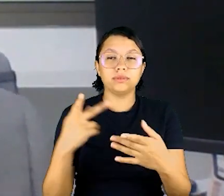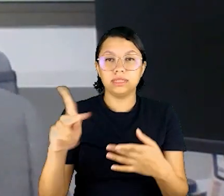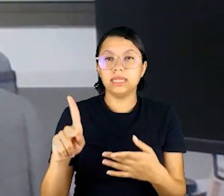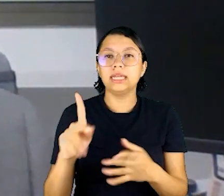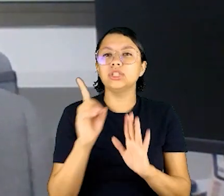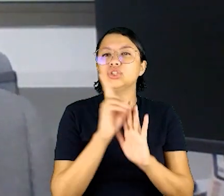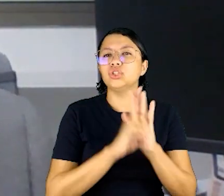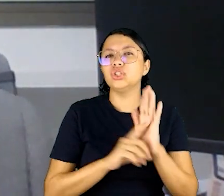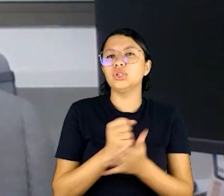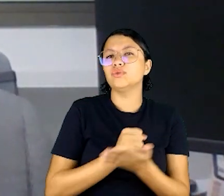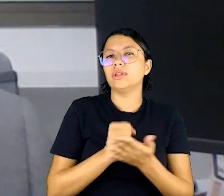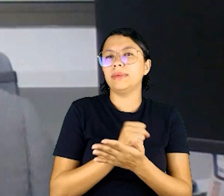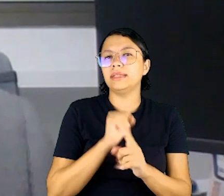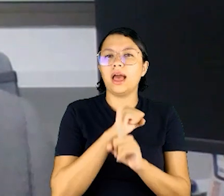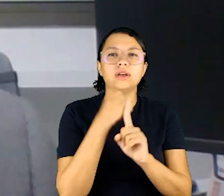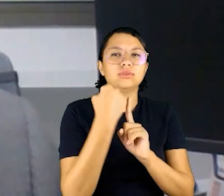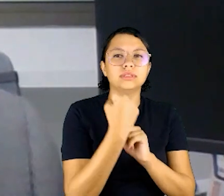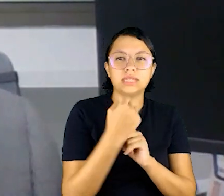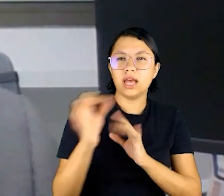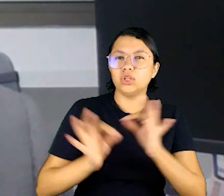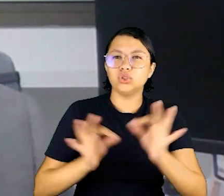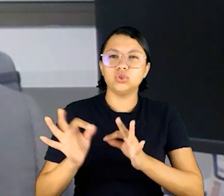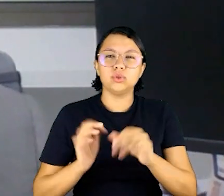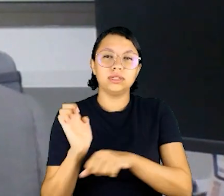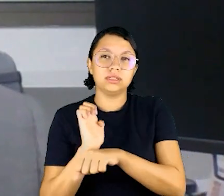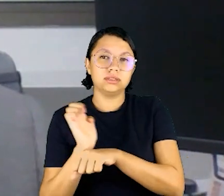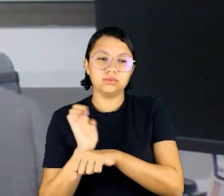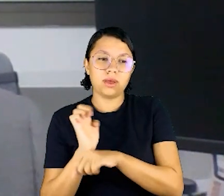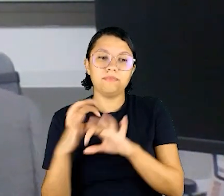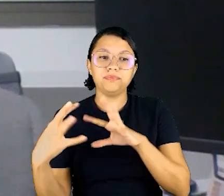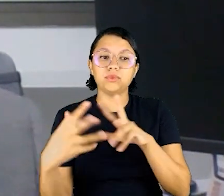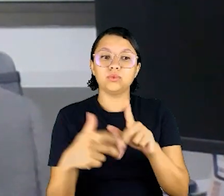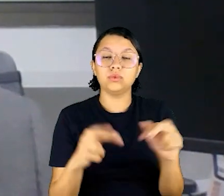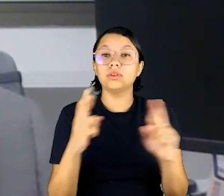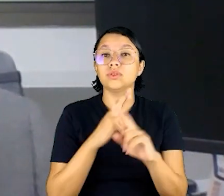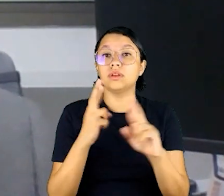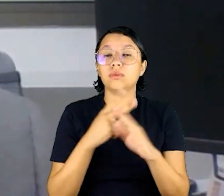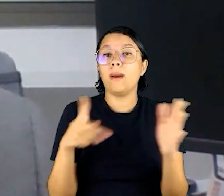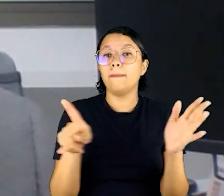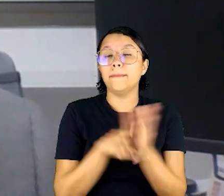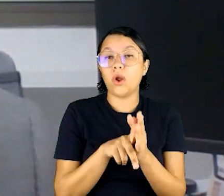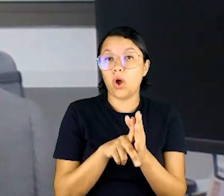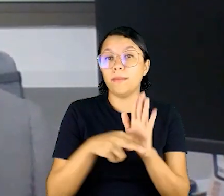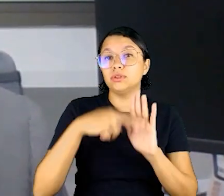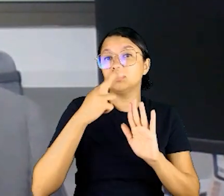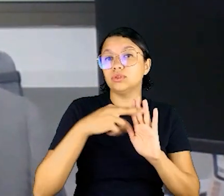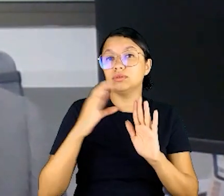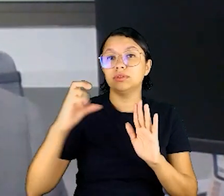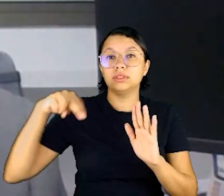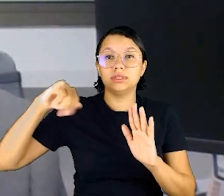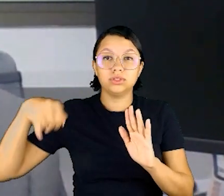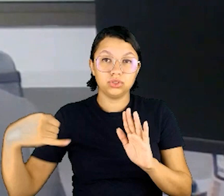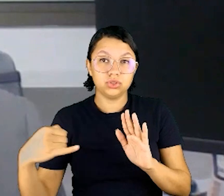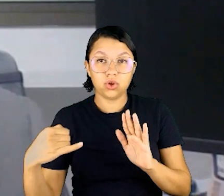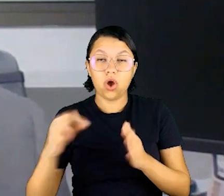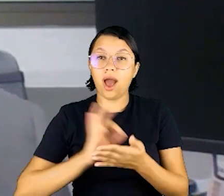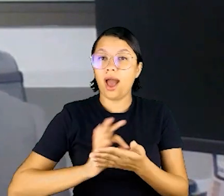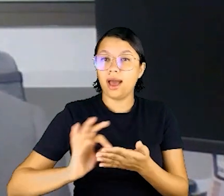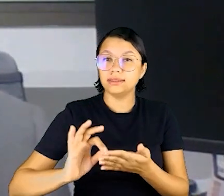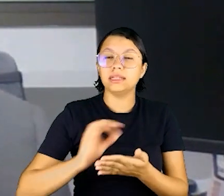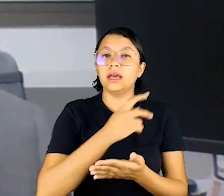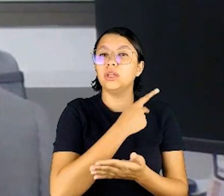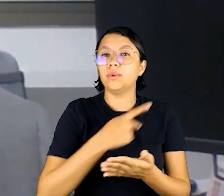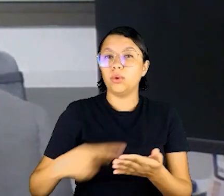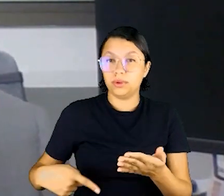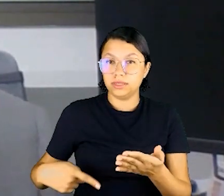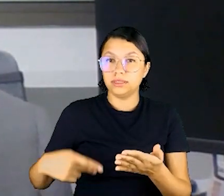falando também de direitos fundamentais, sociais, organização do Estado, tudo inclusive que está na própria recomendação do CNJ, assinado pelo